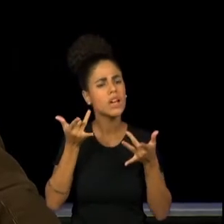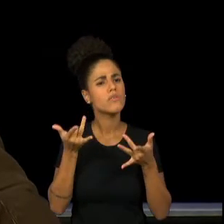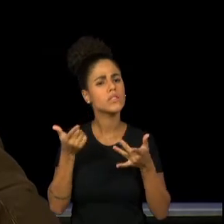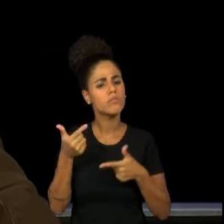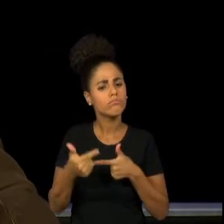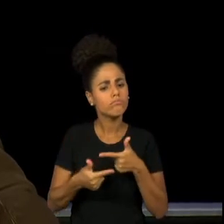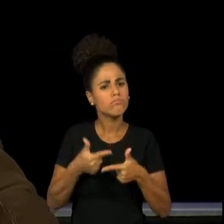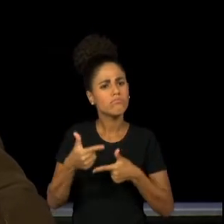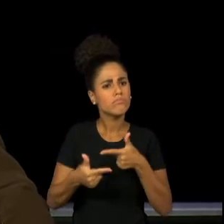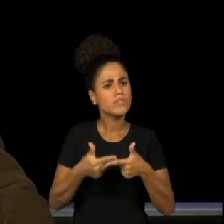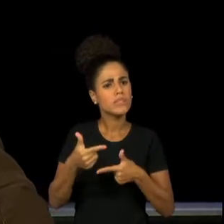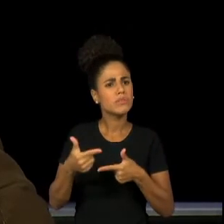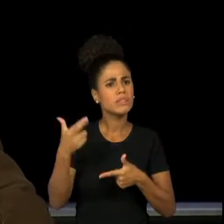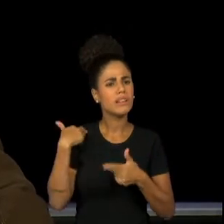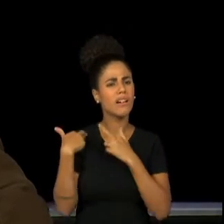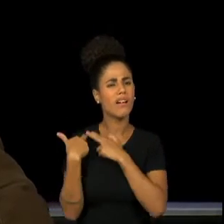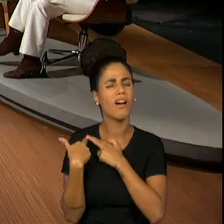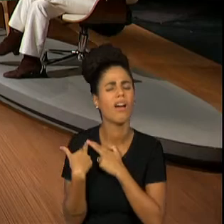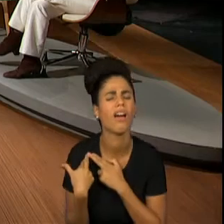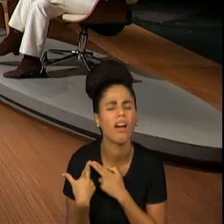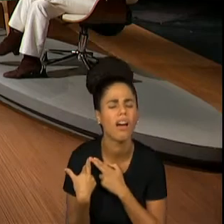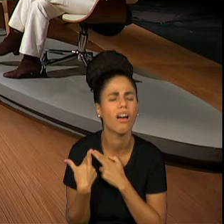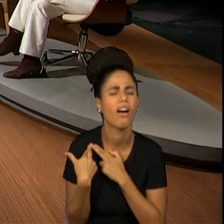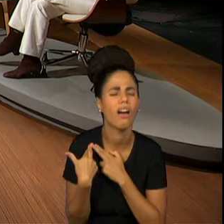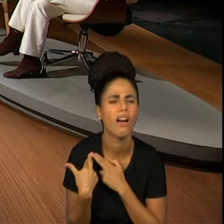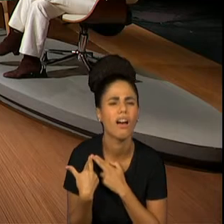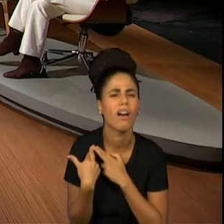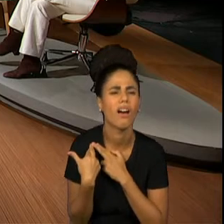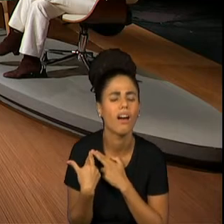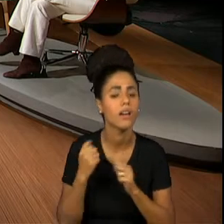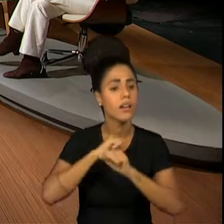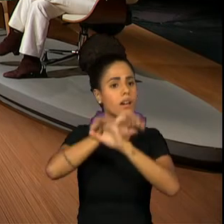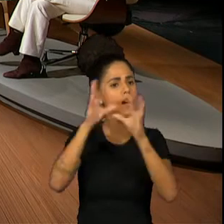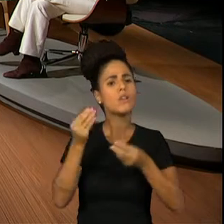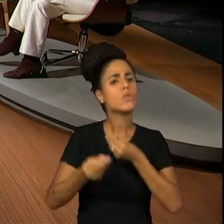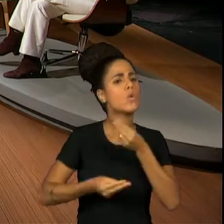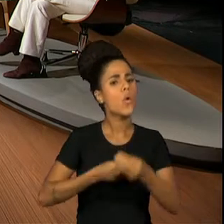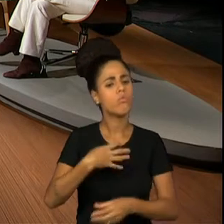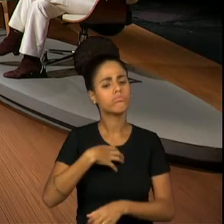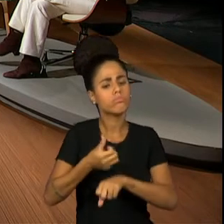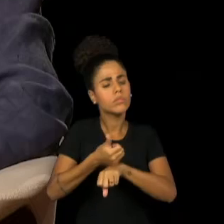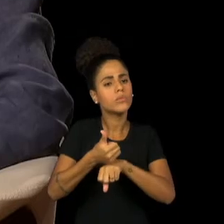algum peso na sua carreira, no seu modo de enxergar a profissão?